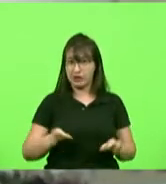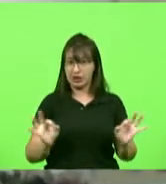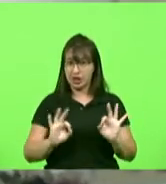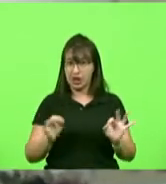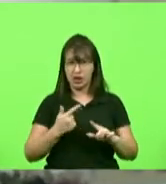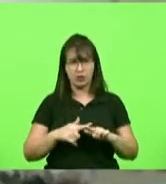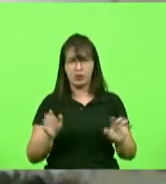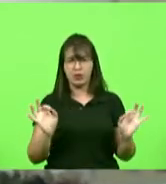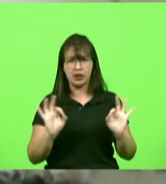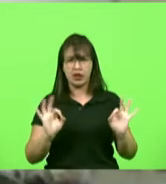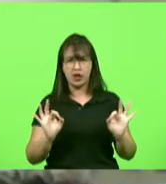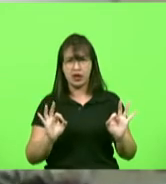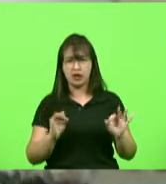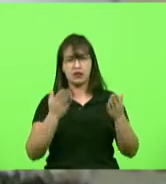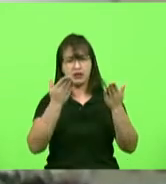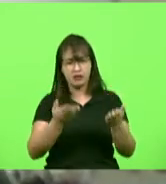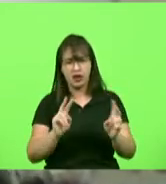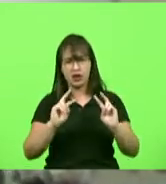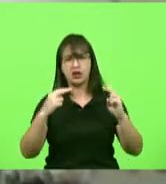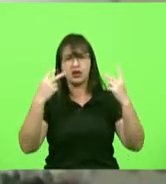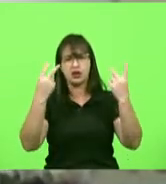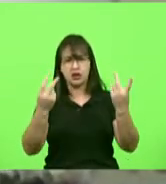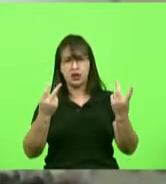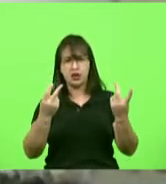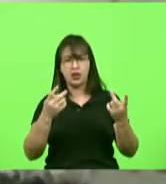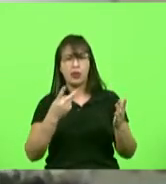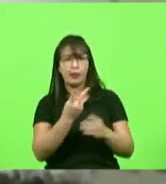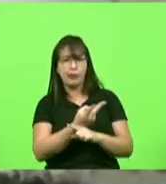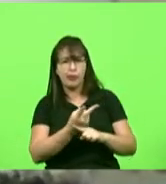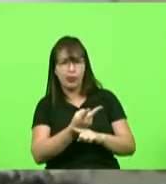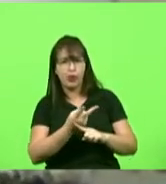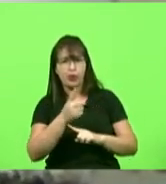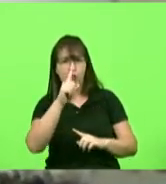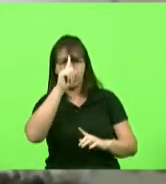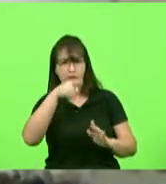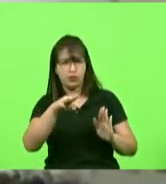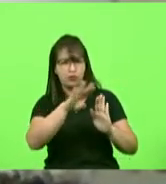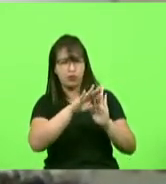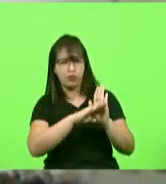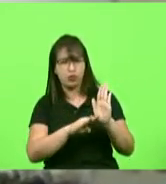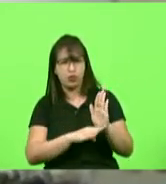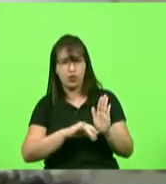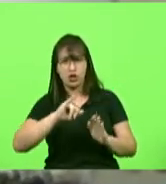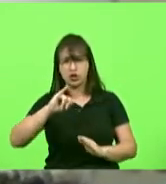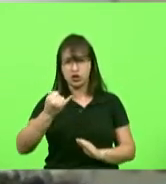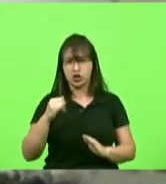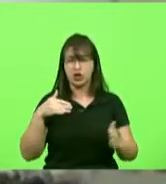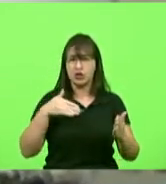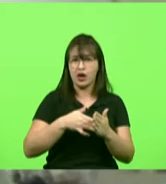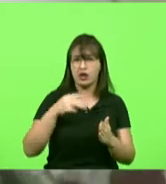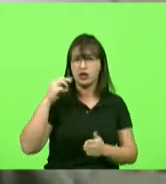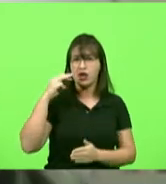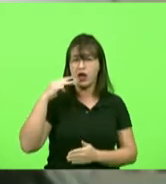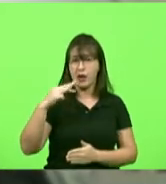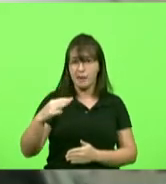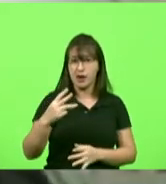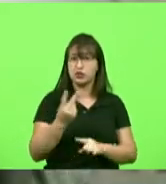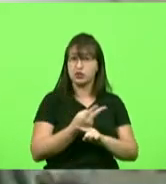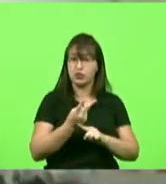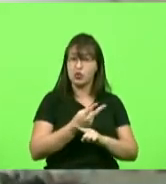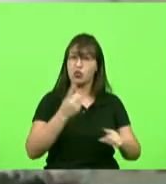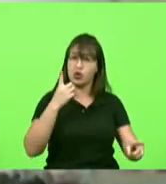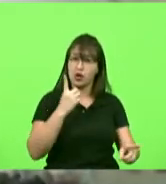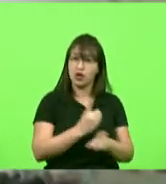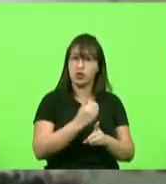vai lá e busca esses decretos busque os decretos de janeiro fevereiro e março para ver se o que eu